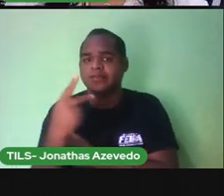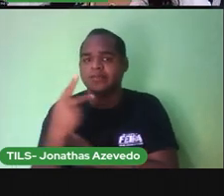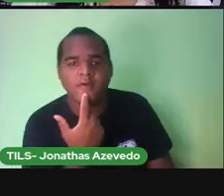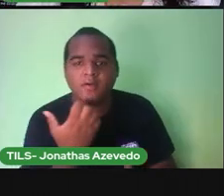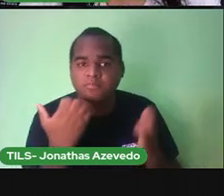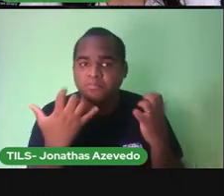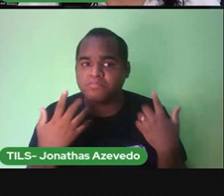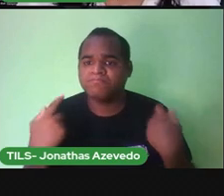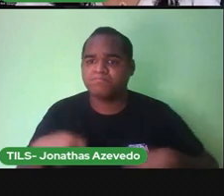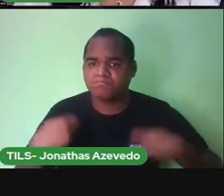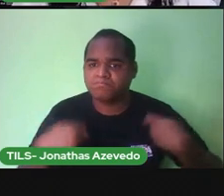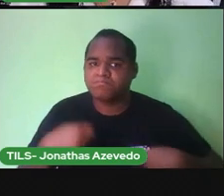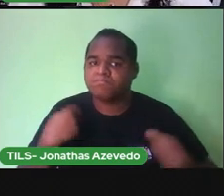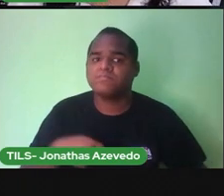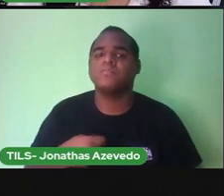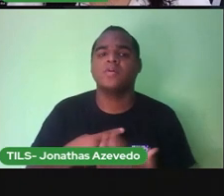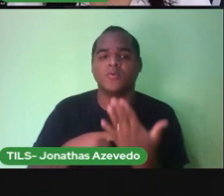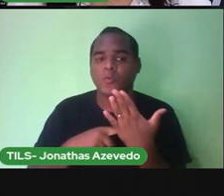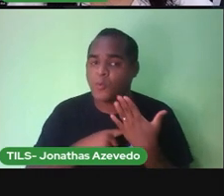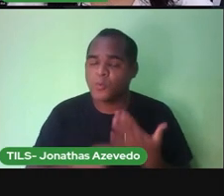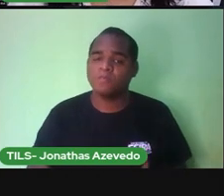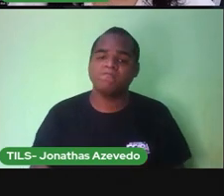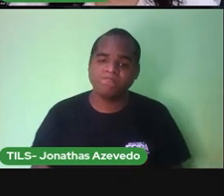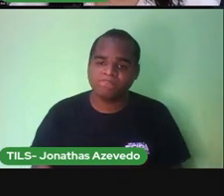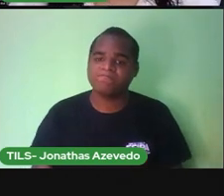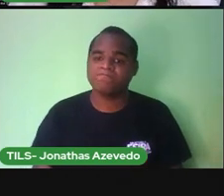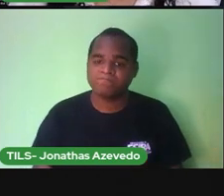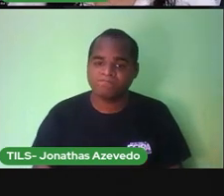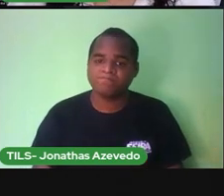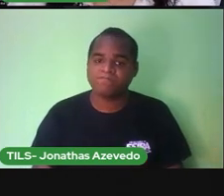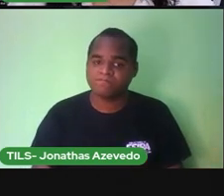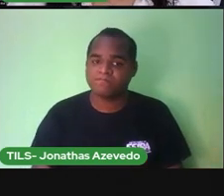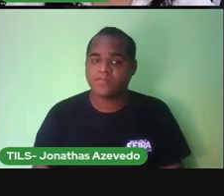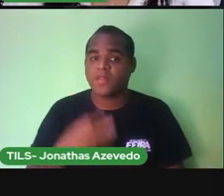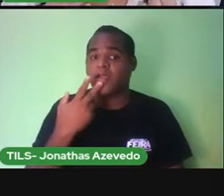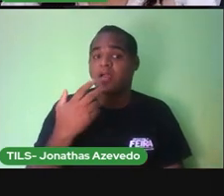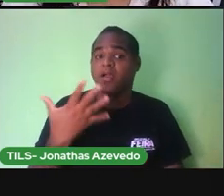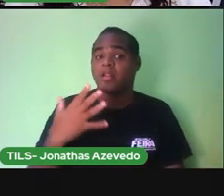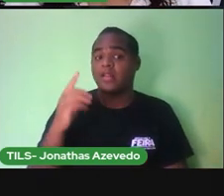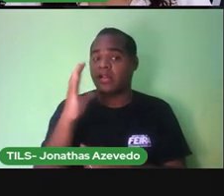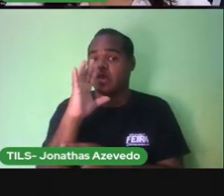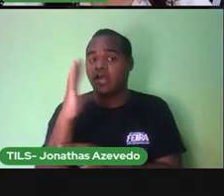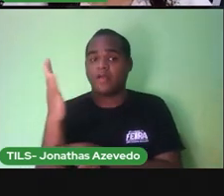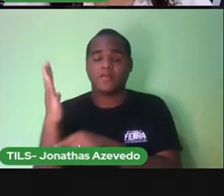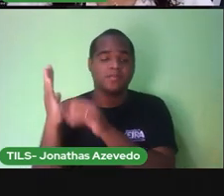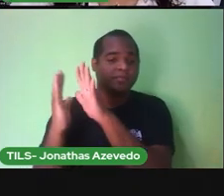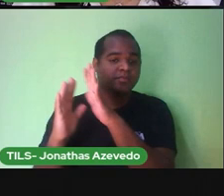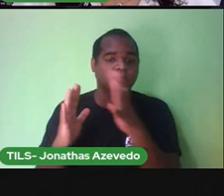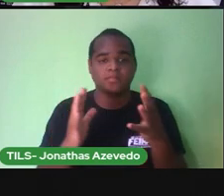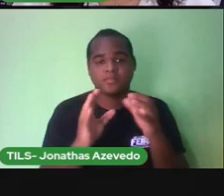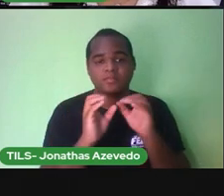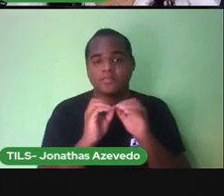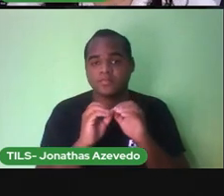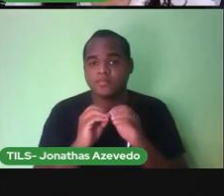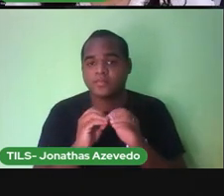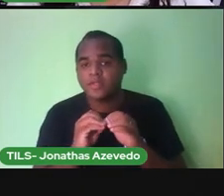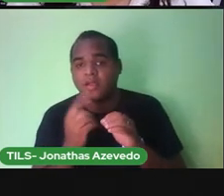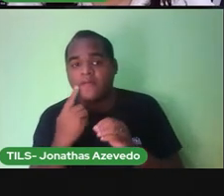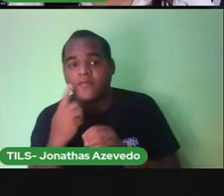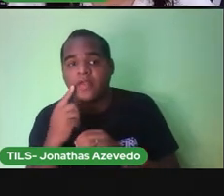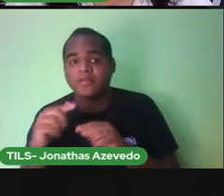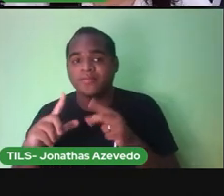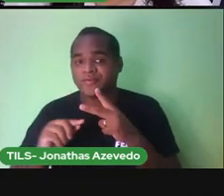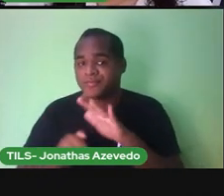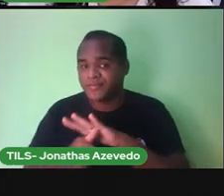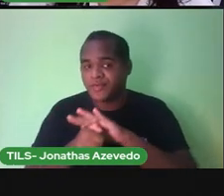de um favor seu, disse o mede palmo. Deixei na floresta o jabuti, a capivara, o